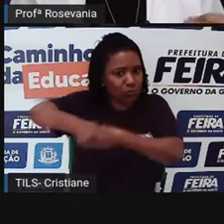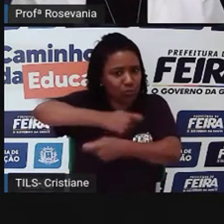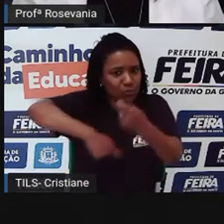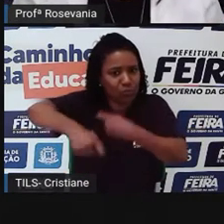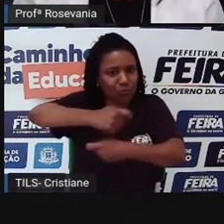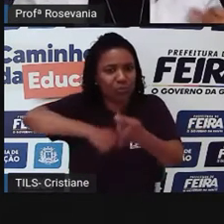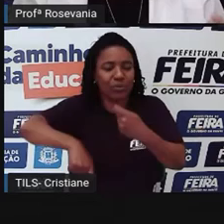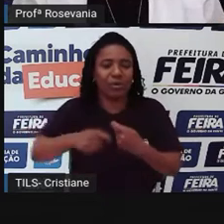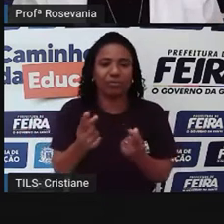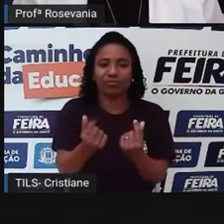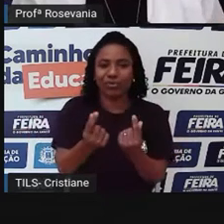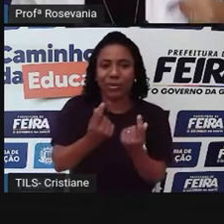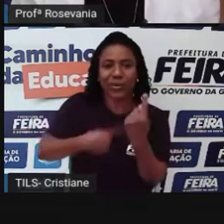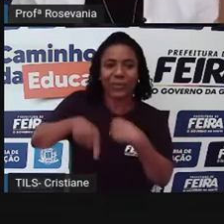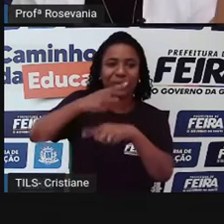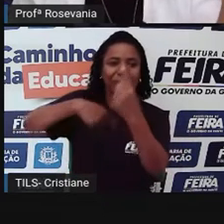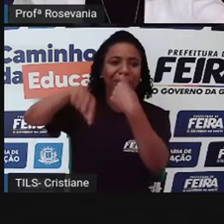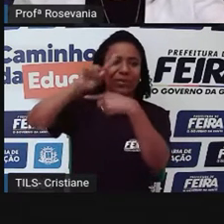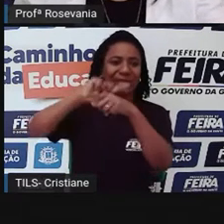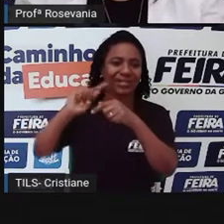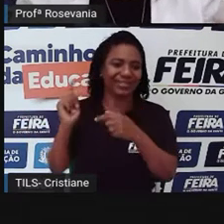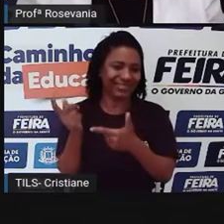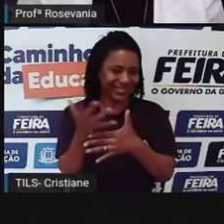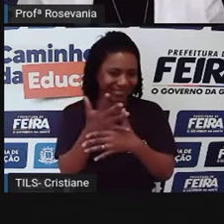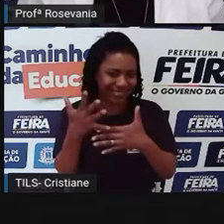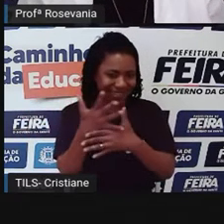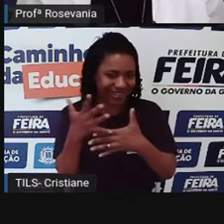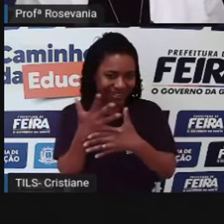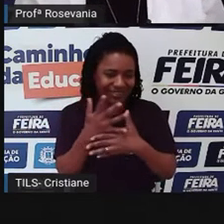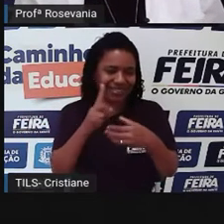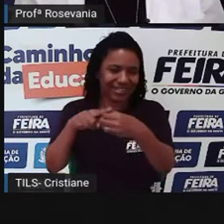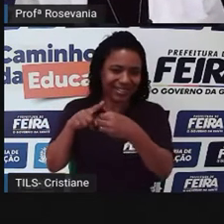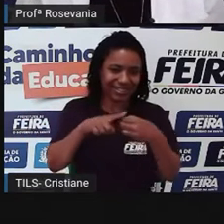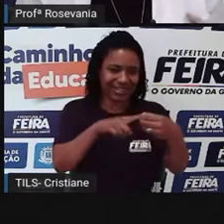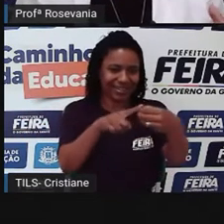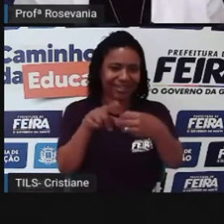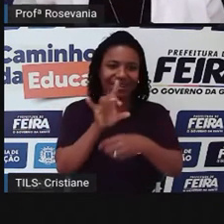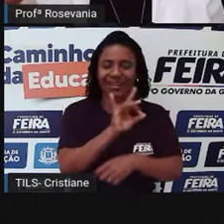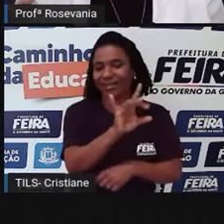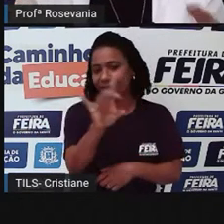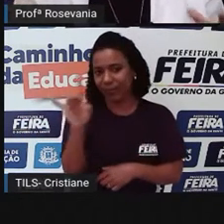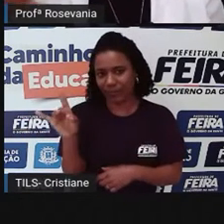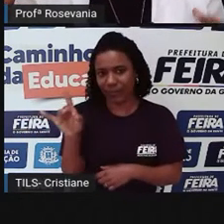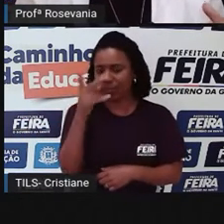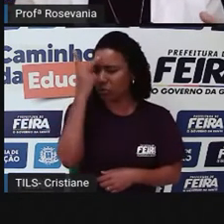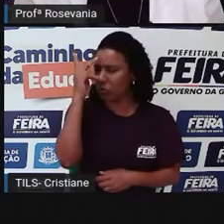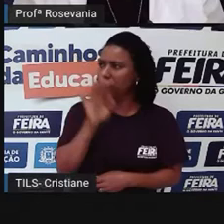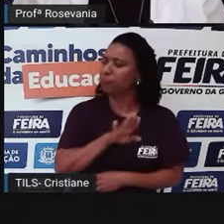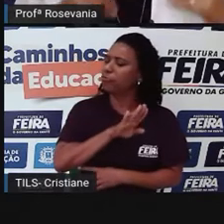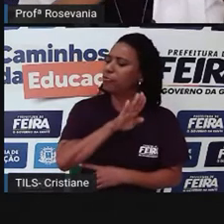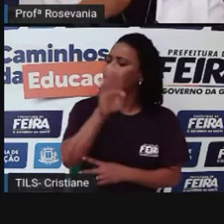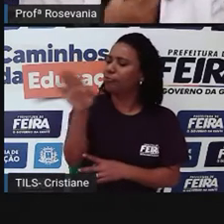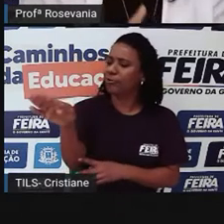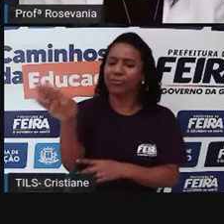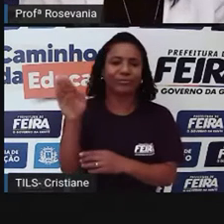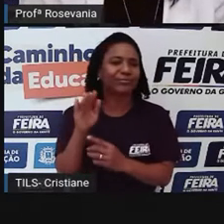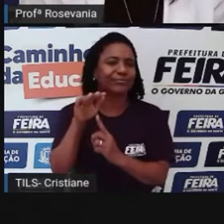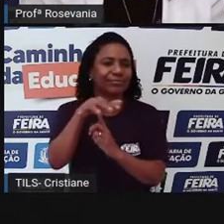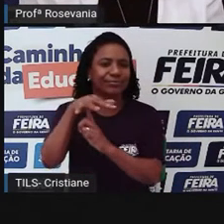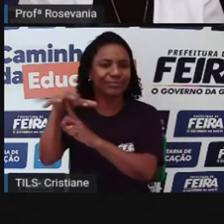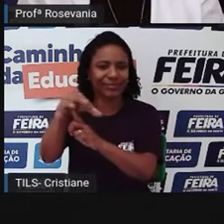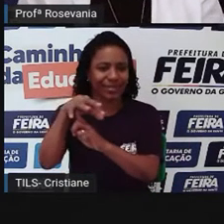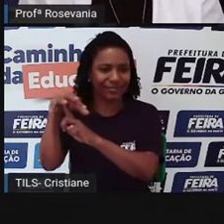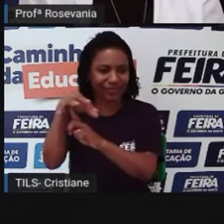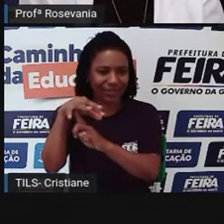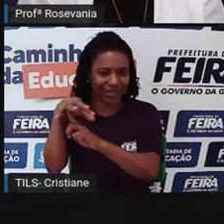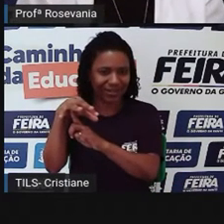Então, é muito comum a gente dizer, ah, eu vou ali na feira, eu vou comprar um produto, todo mundo pensa, né,